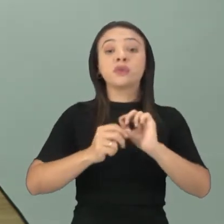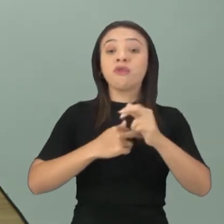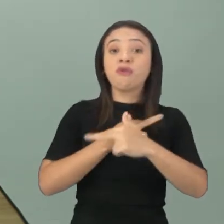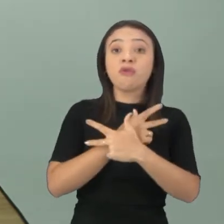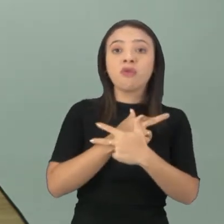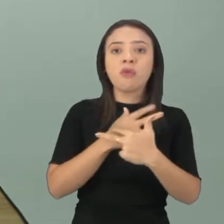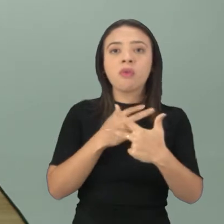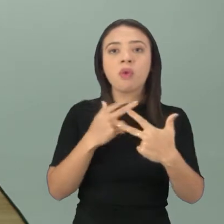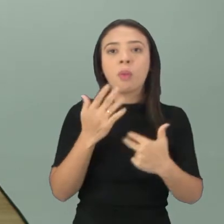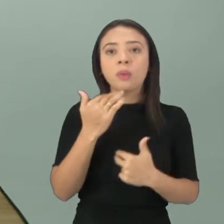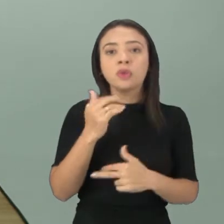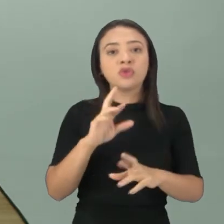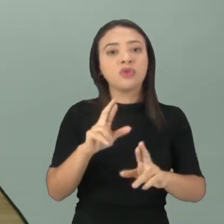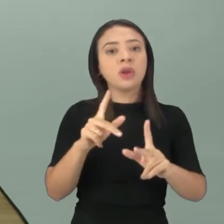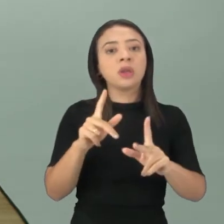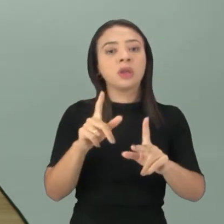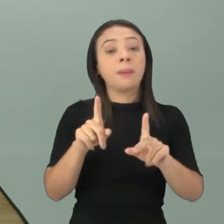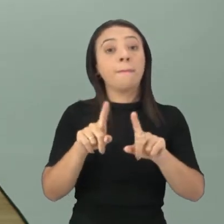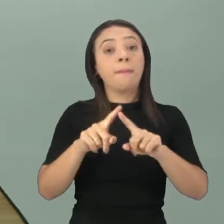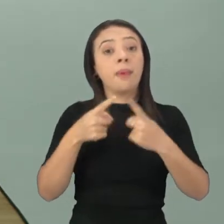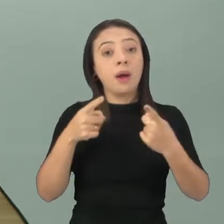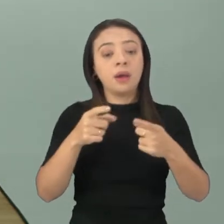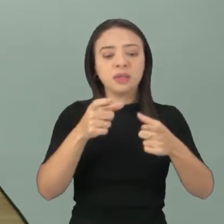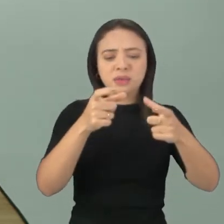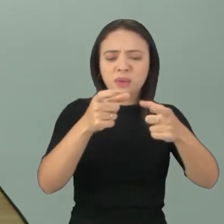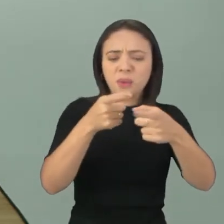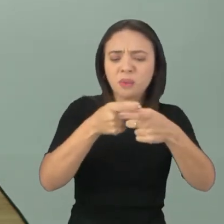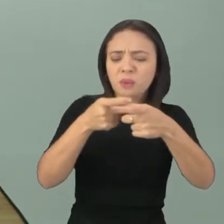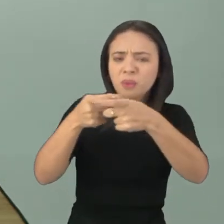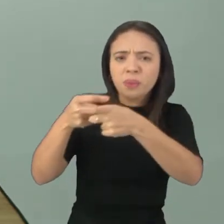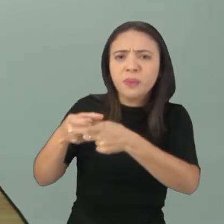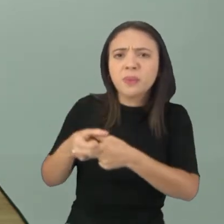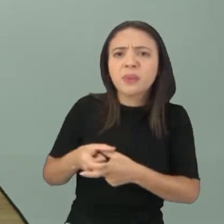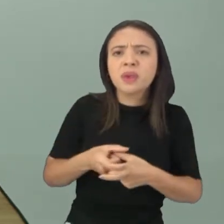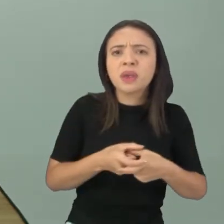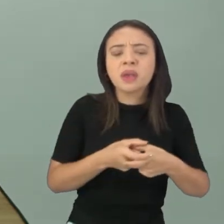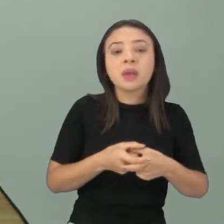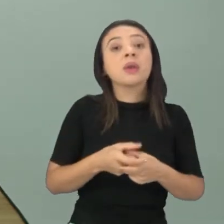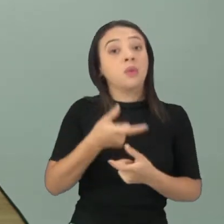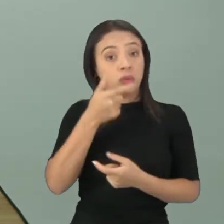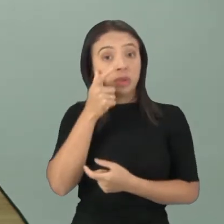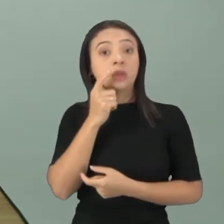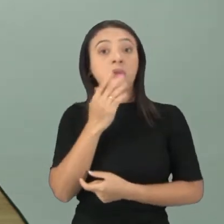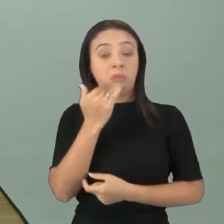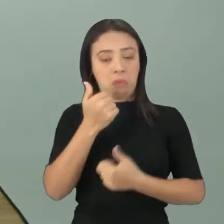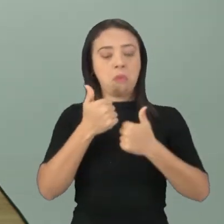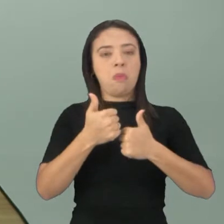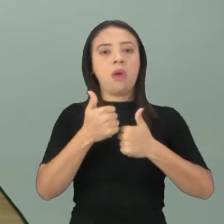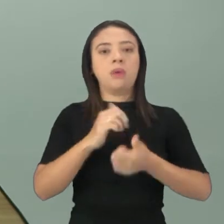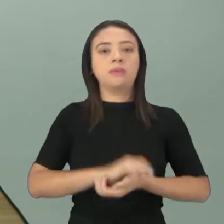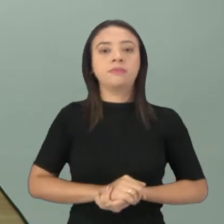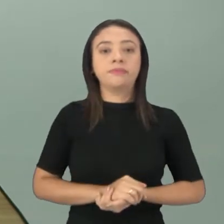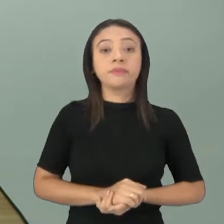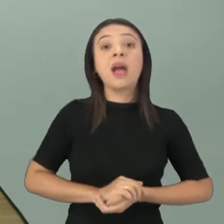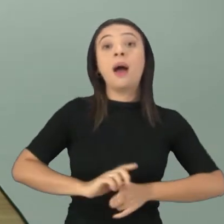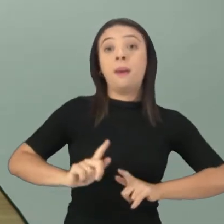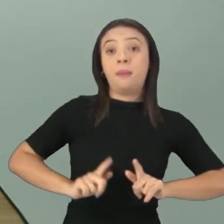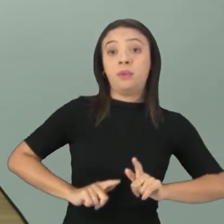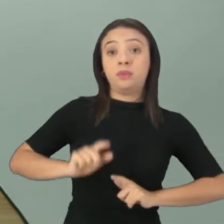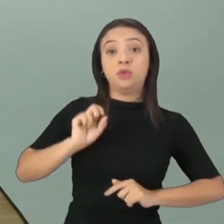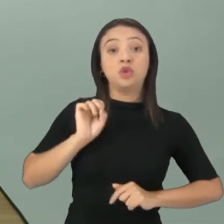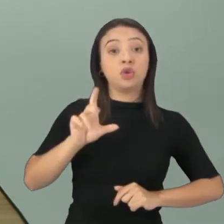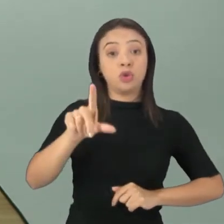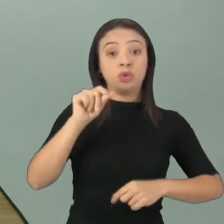prato em quantidades pequenas. Ele ia ficar saciado da mesma forma. E a prima dela que só colocou o